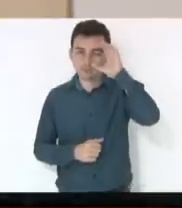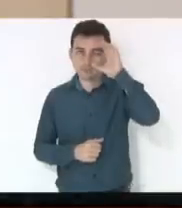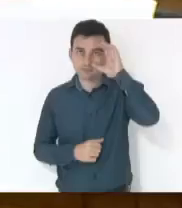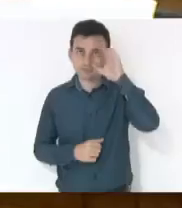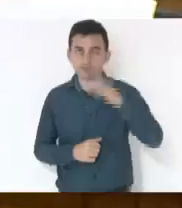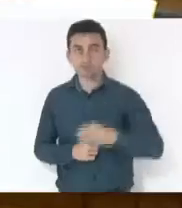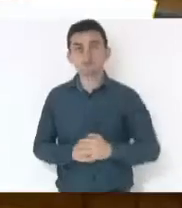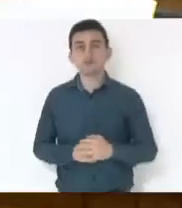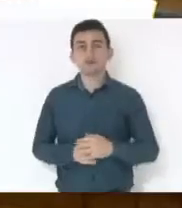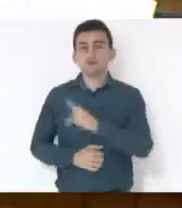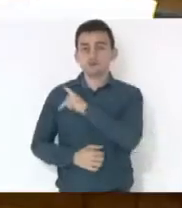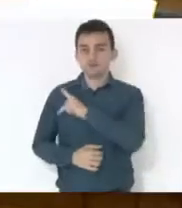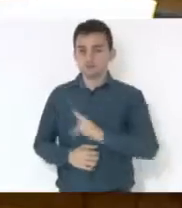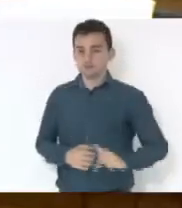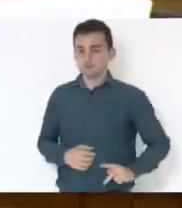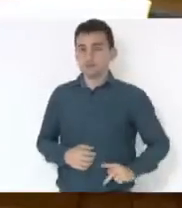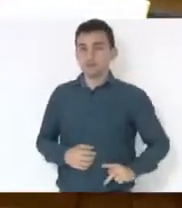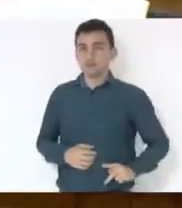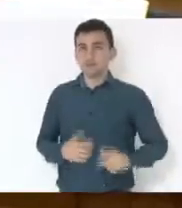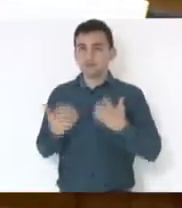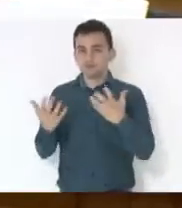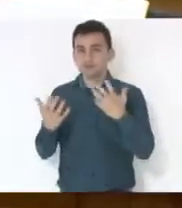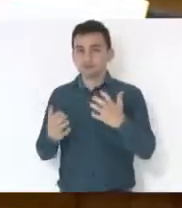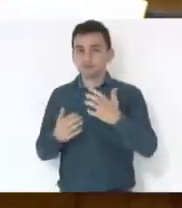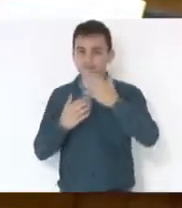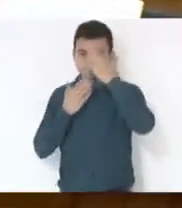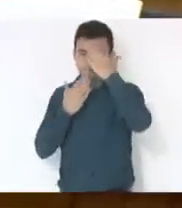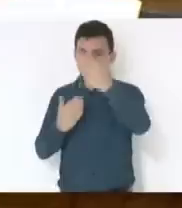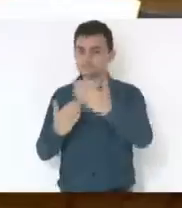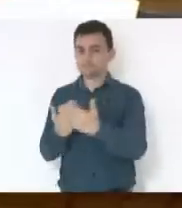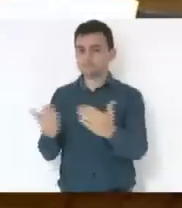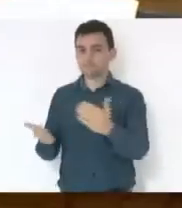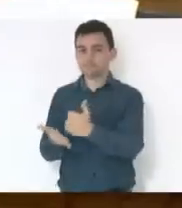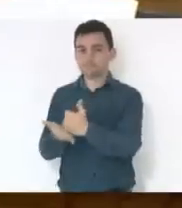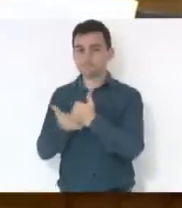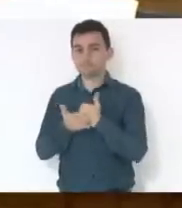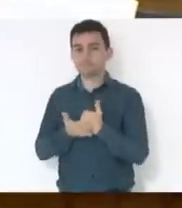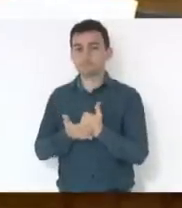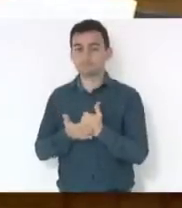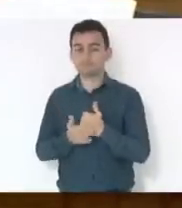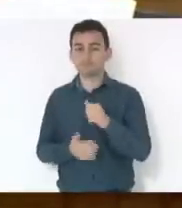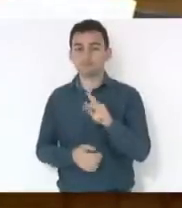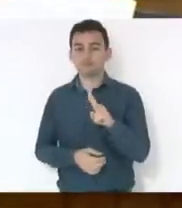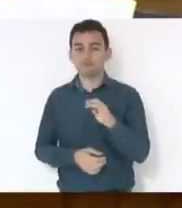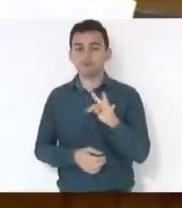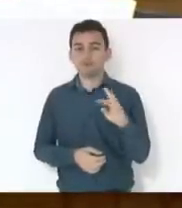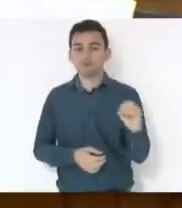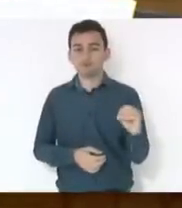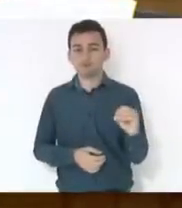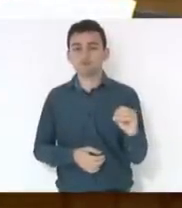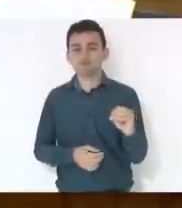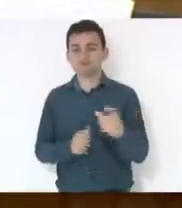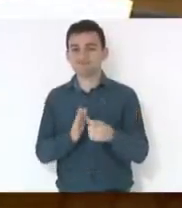especialmente agradecer o apoio ao veto anterior, inclusive,